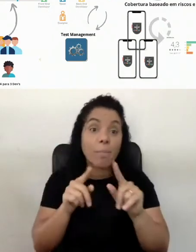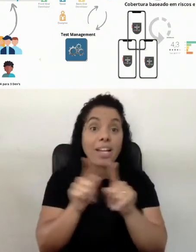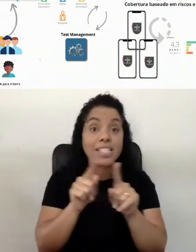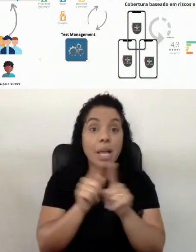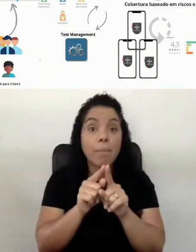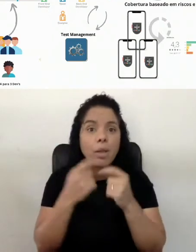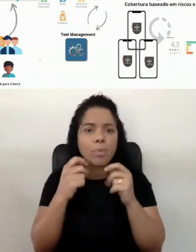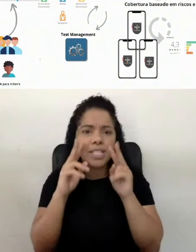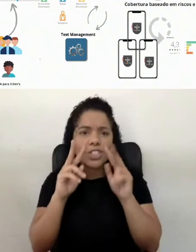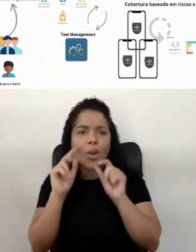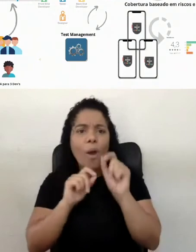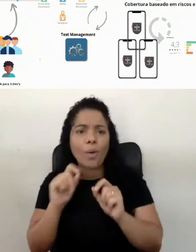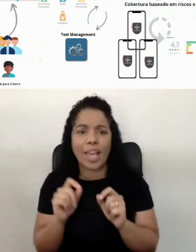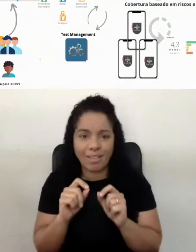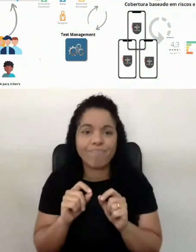olhar, né,